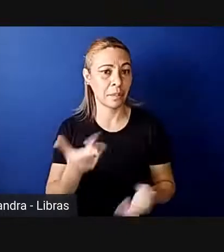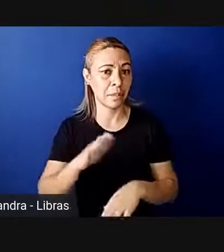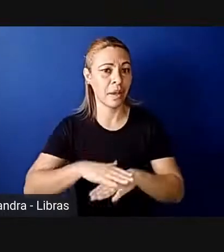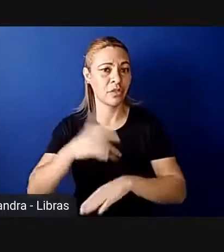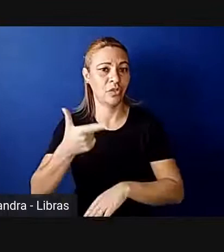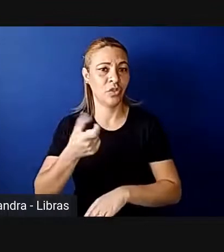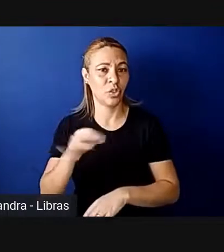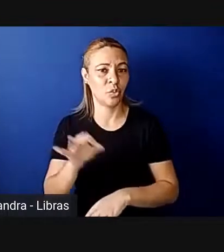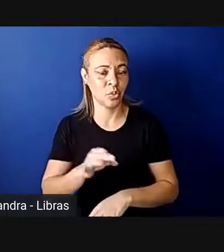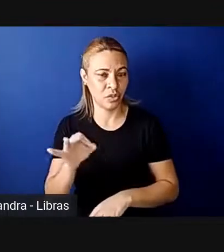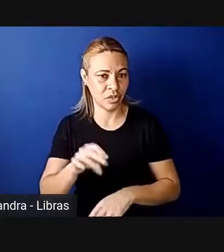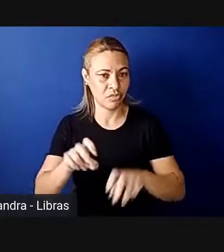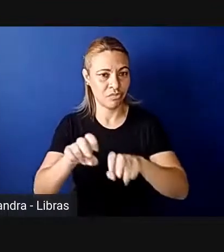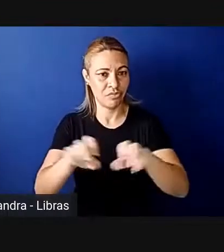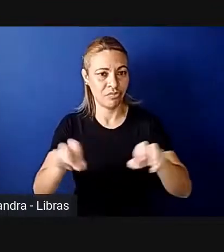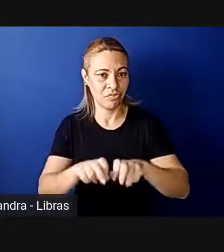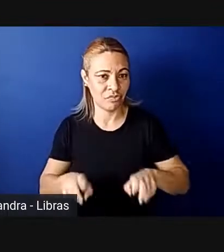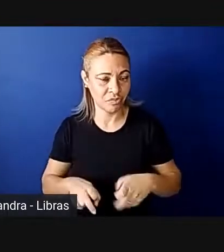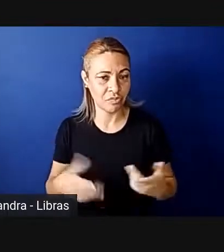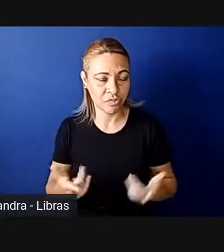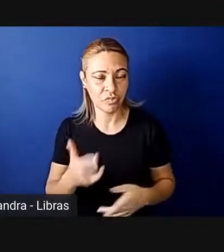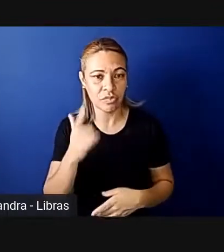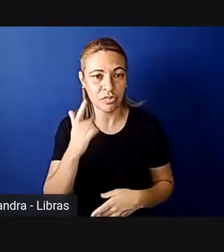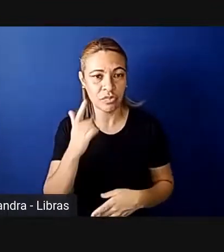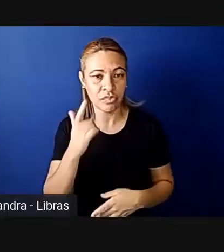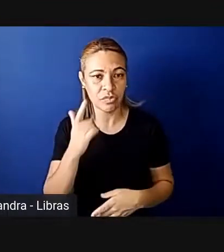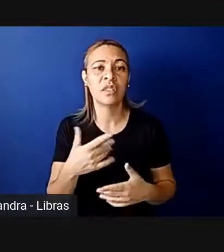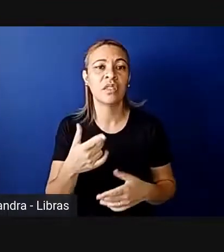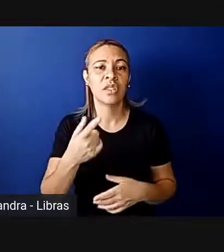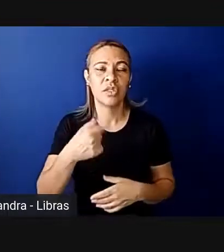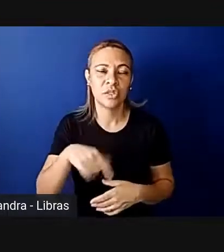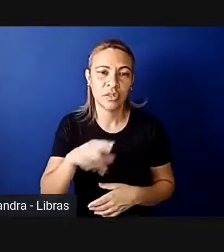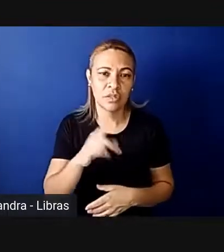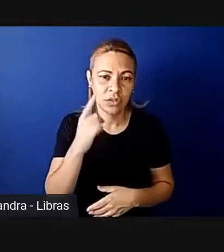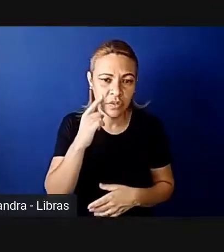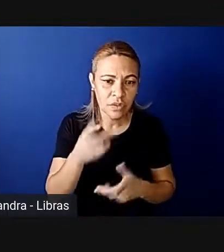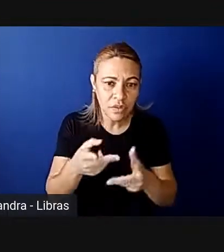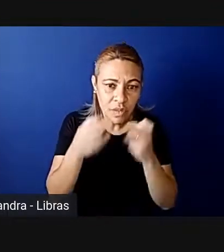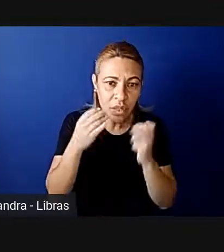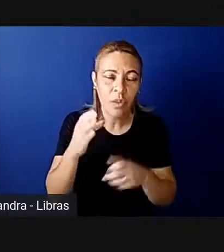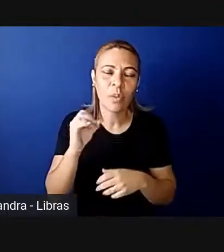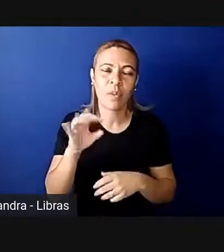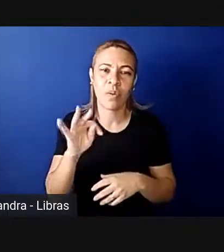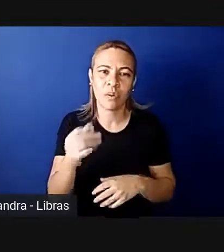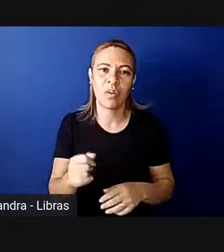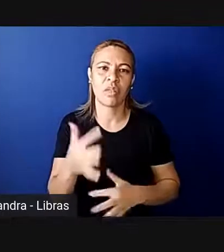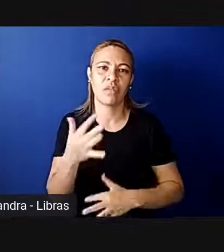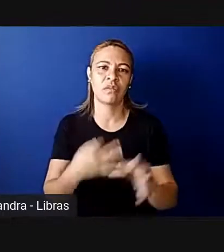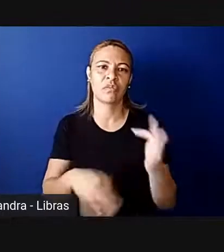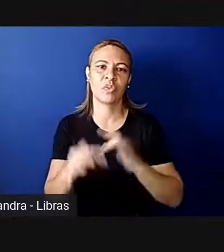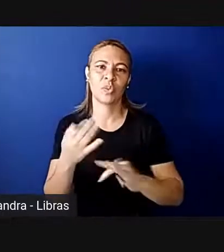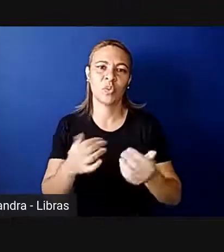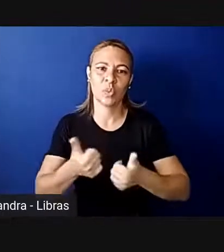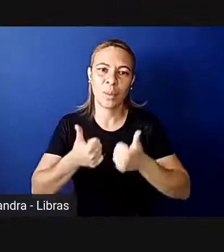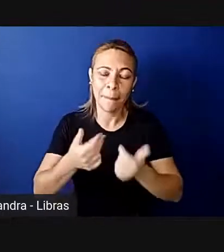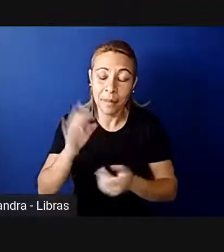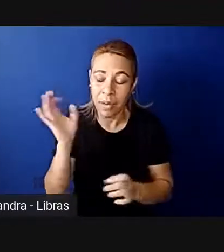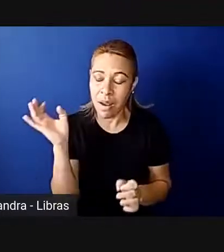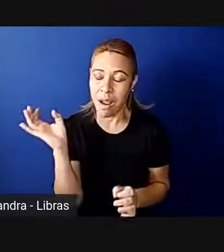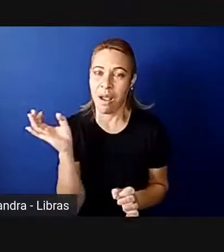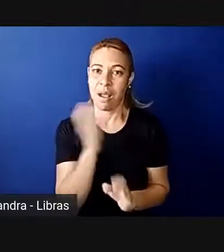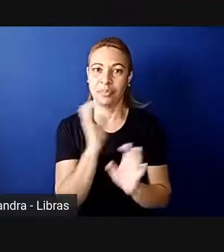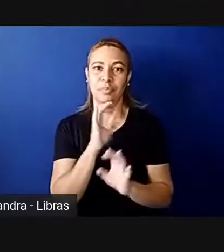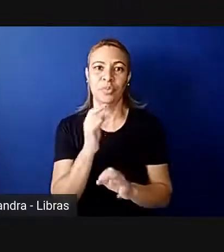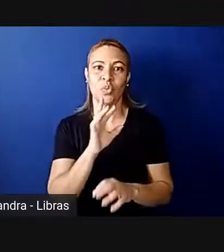a gente soma essa análise quantitativa, o a gente vê? A gente vê que as cotas funcionam sim e que elas funcionam rapidamente, o resultado